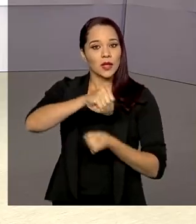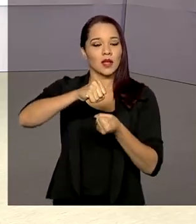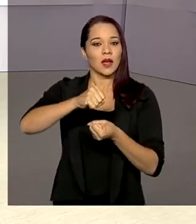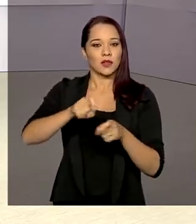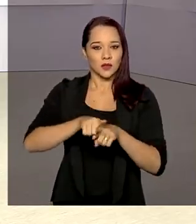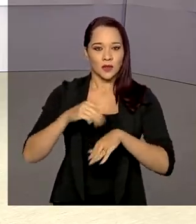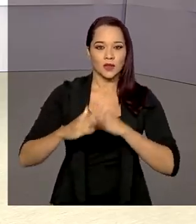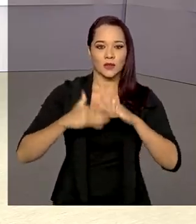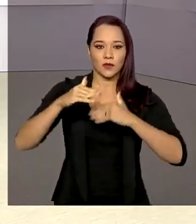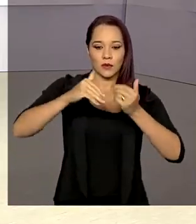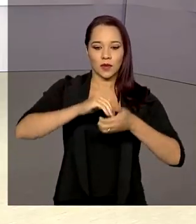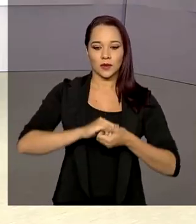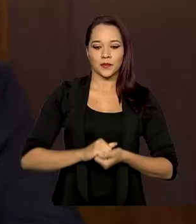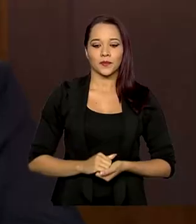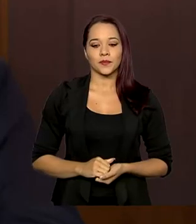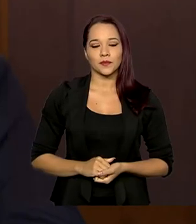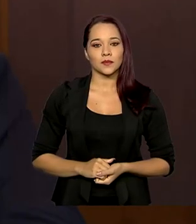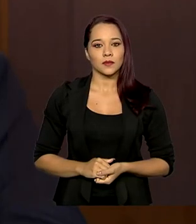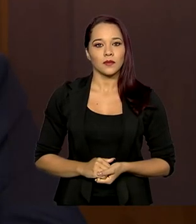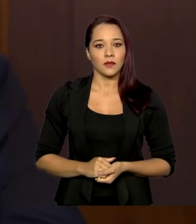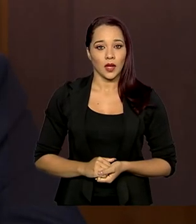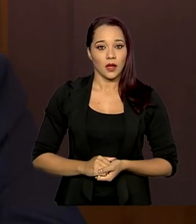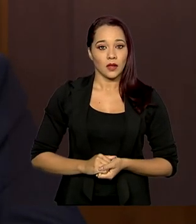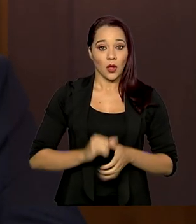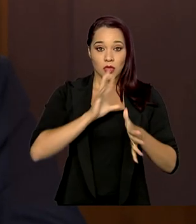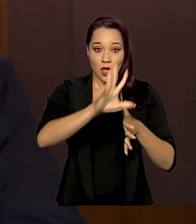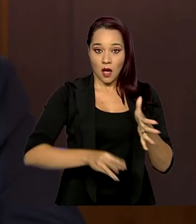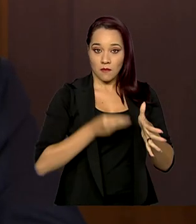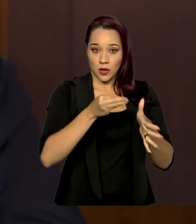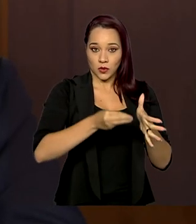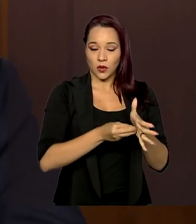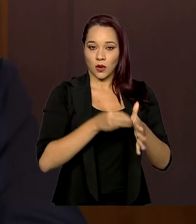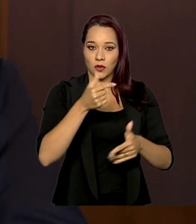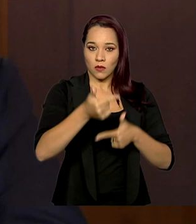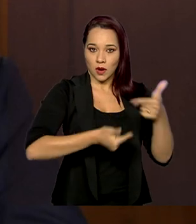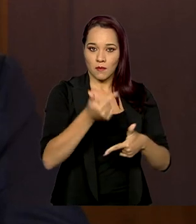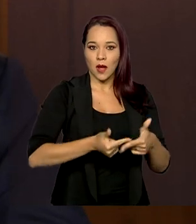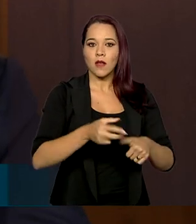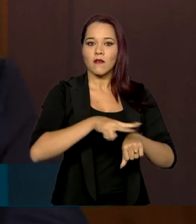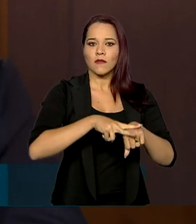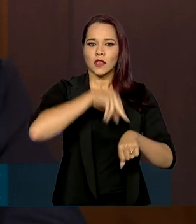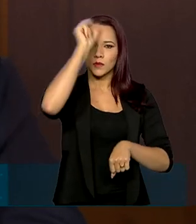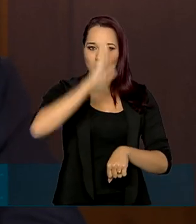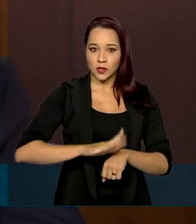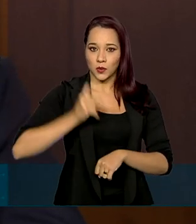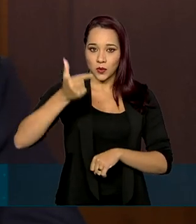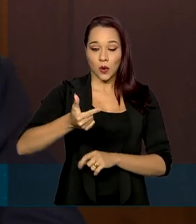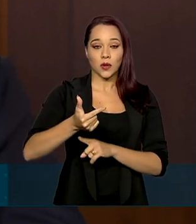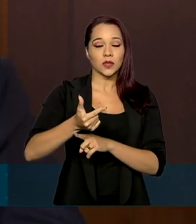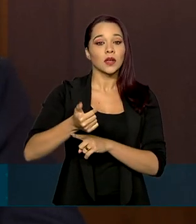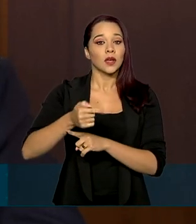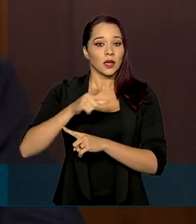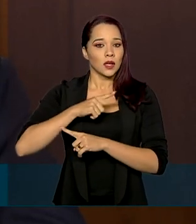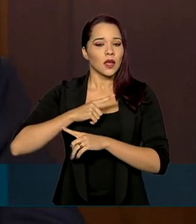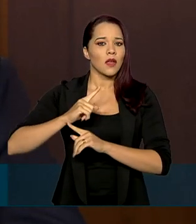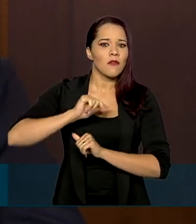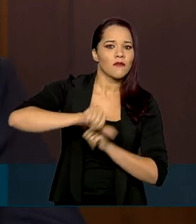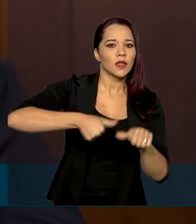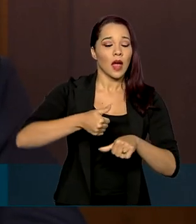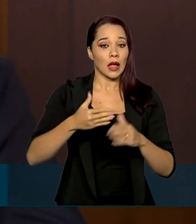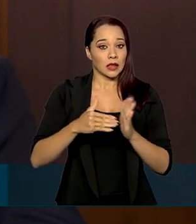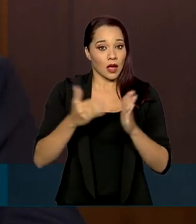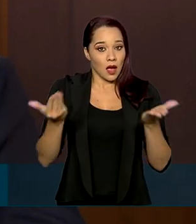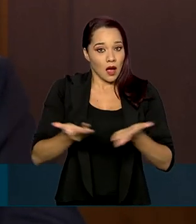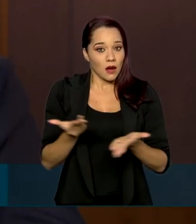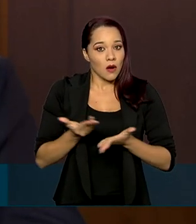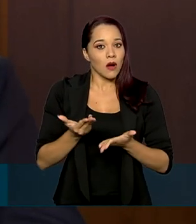desenvolvimento. Na Amazônia, lançamos a Operação Verde Brasil 2, que logrou reverter, até agora,